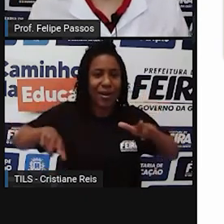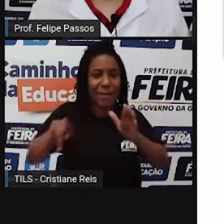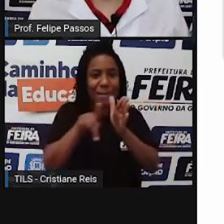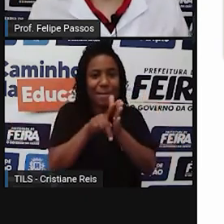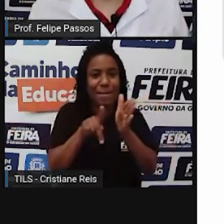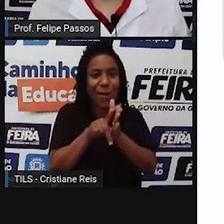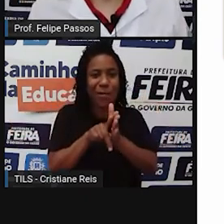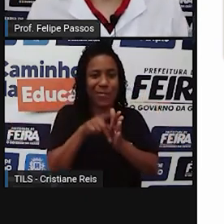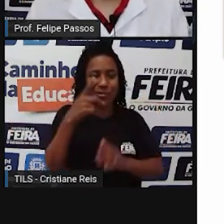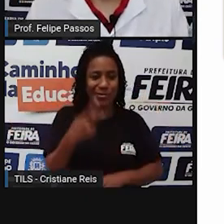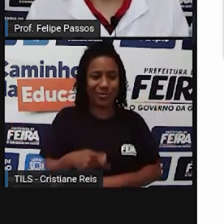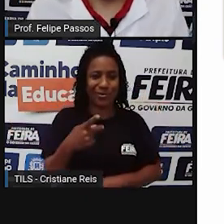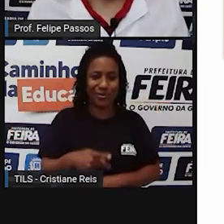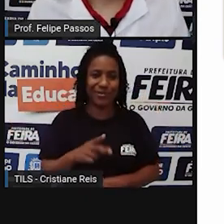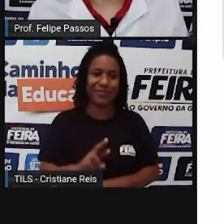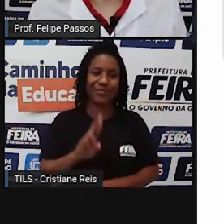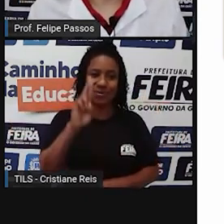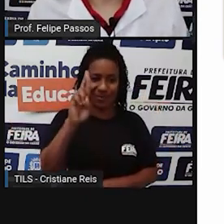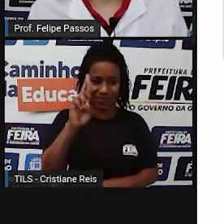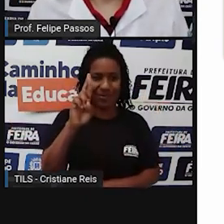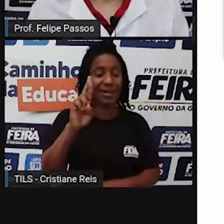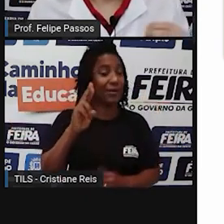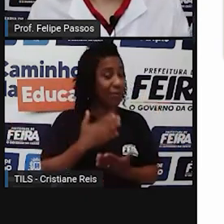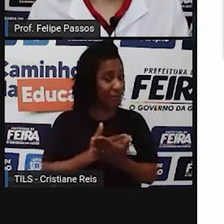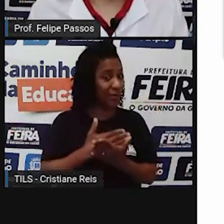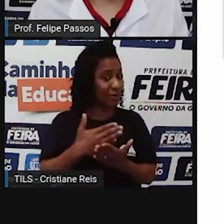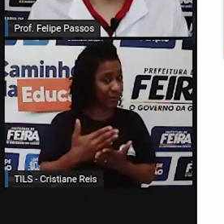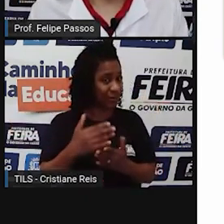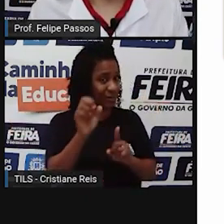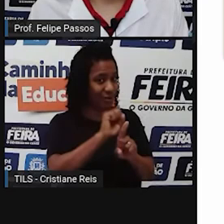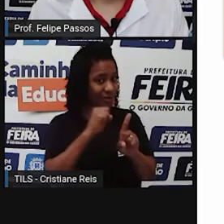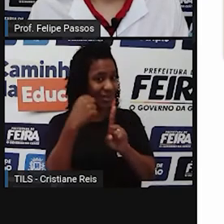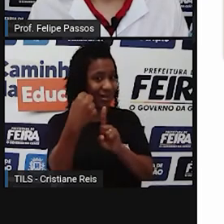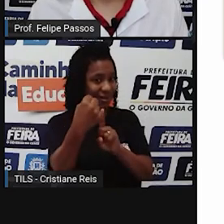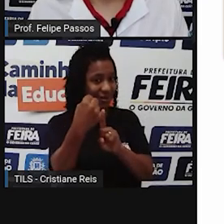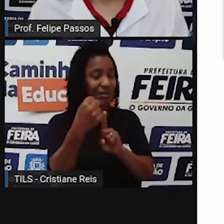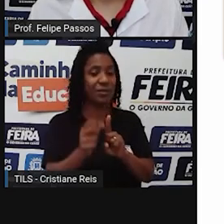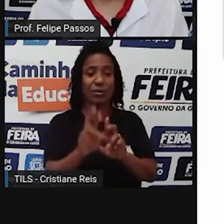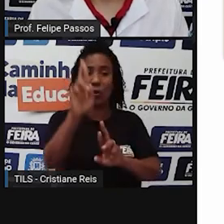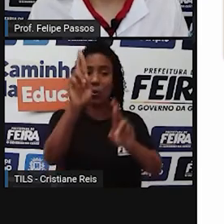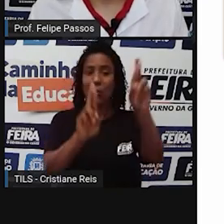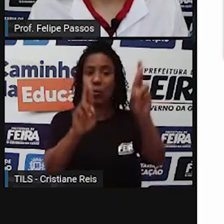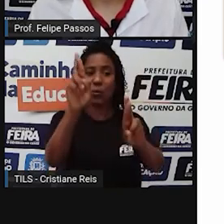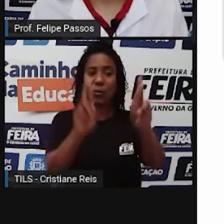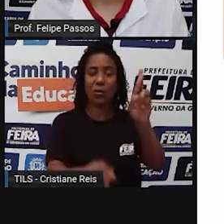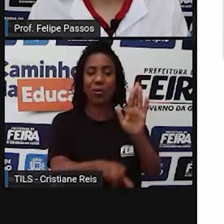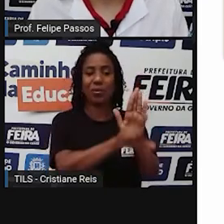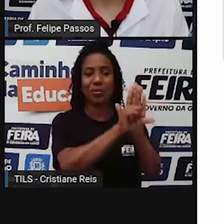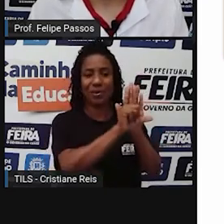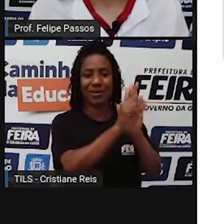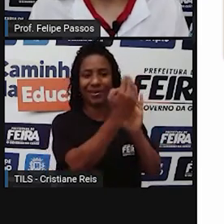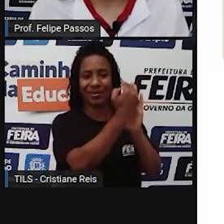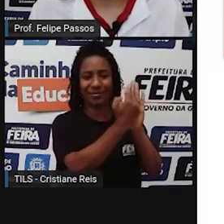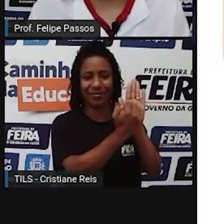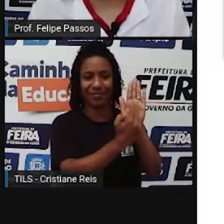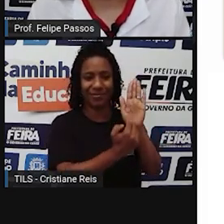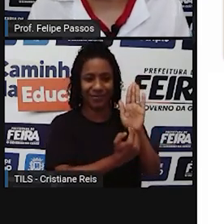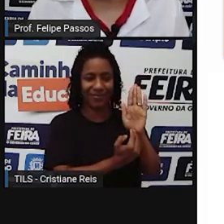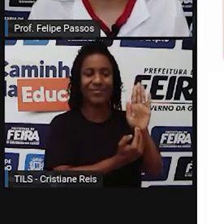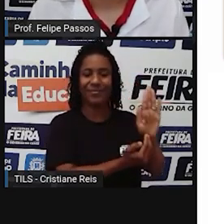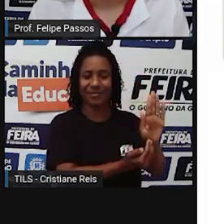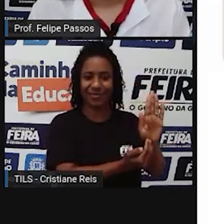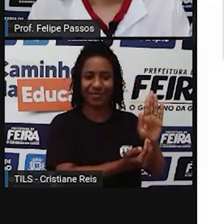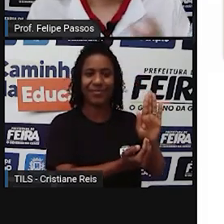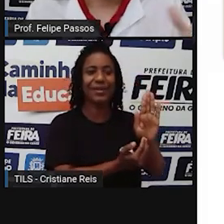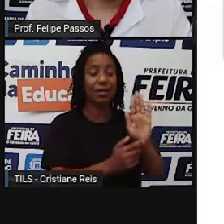digamos assim, na sociedade, que mandam em todo mundo, através das leis. Também são essas leis que fazem com que a gente saiba que não é